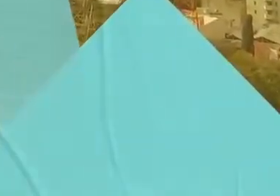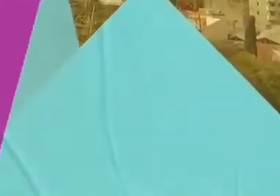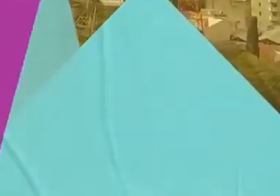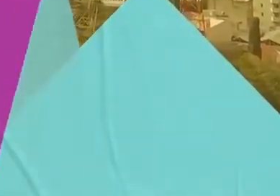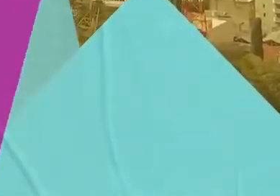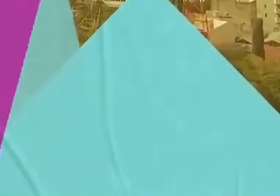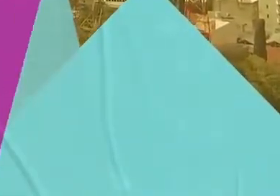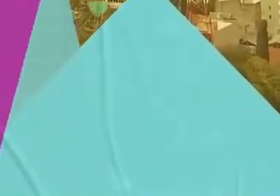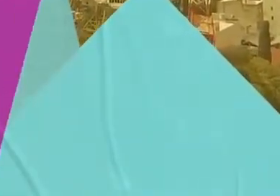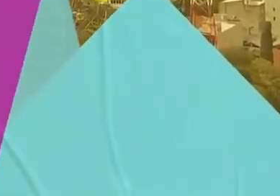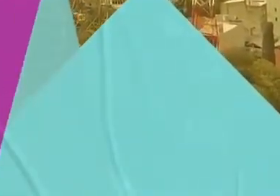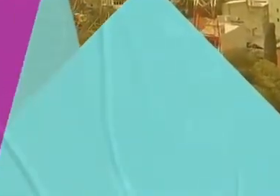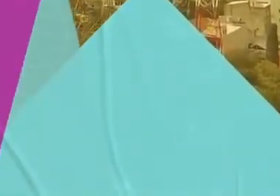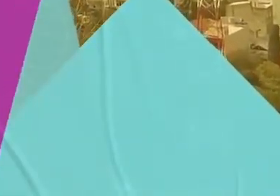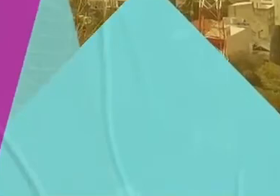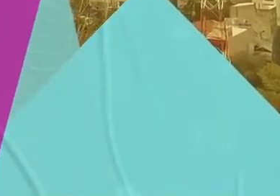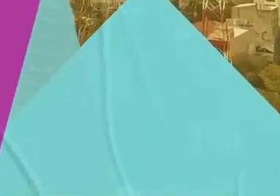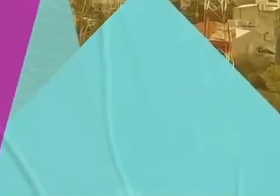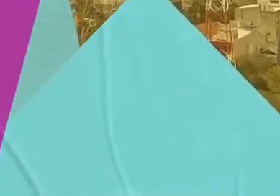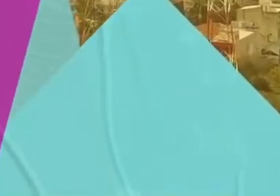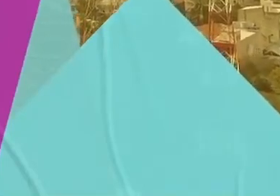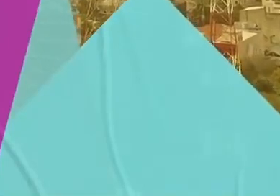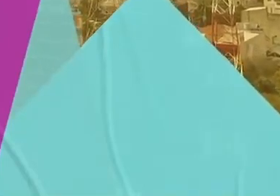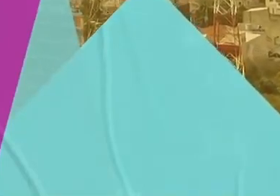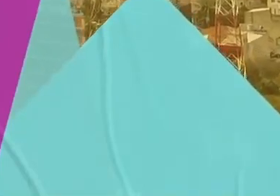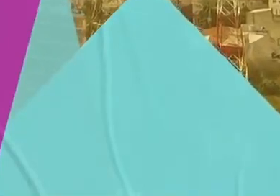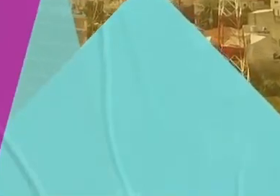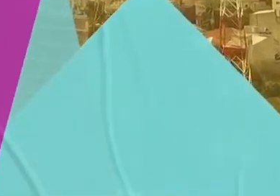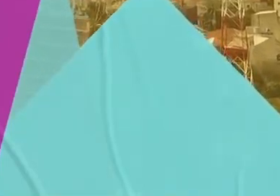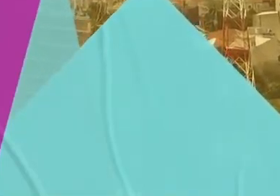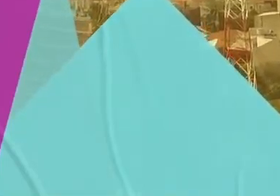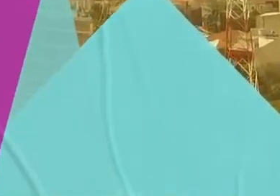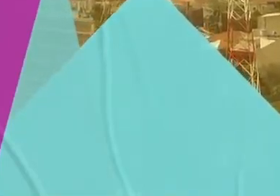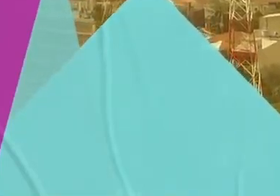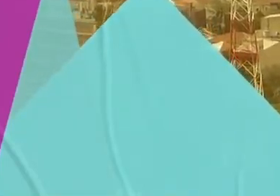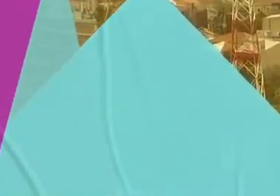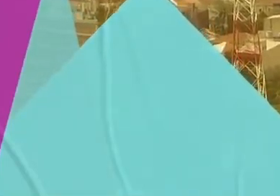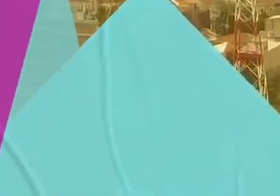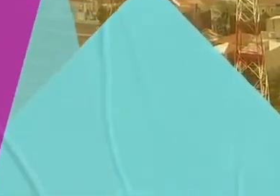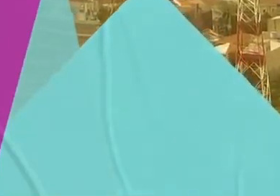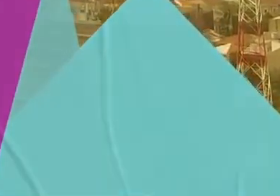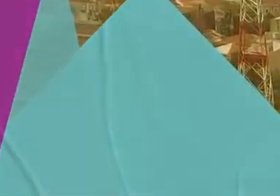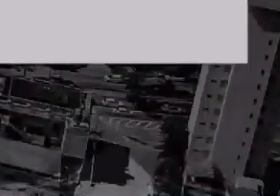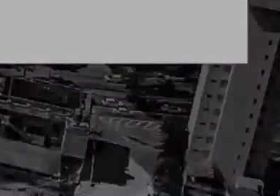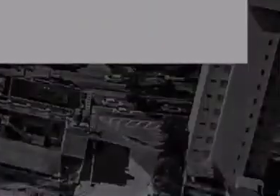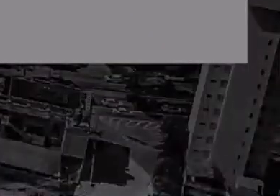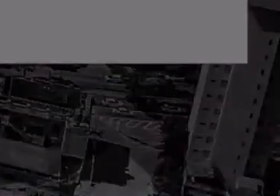de 16 de setembro a 18 de outubro. Acompanhe tudo pelas redes sociais e participe!